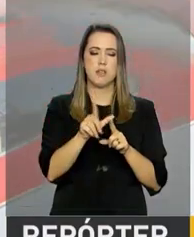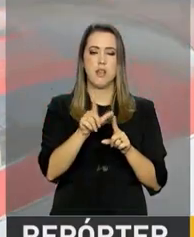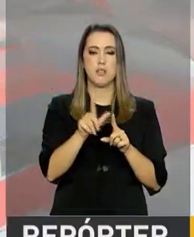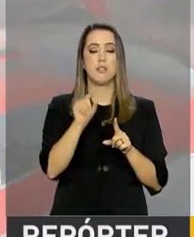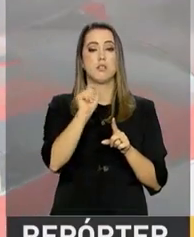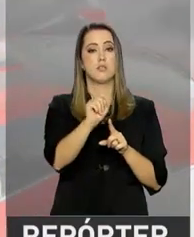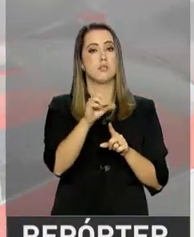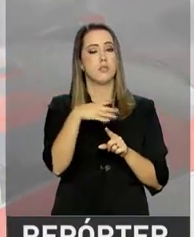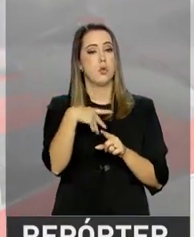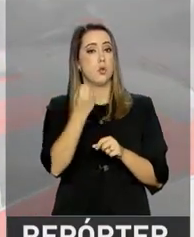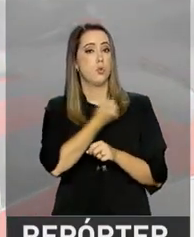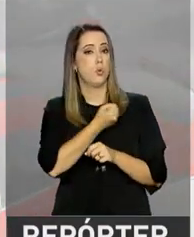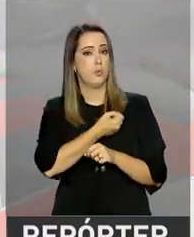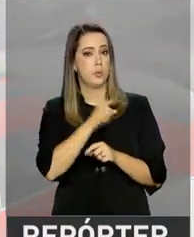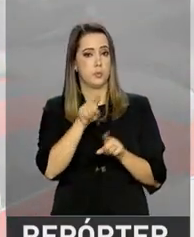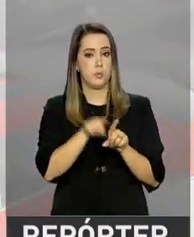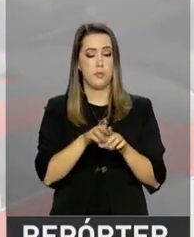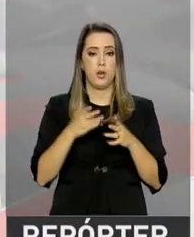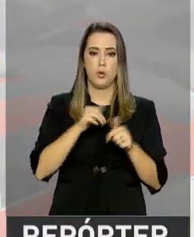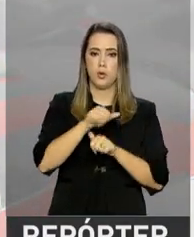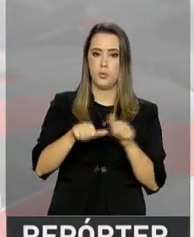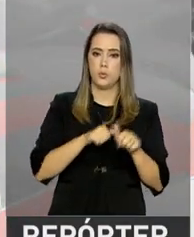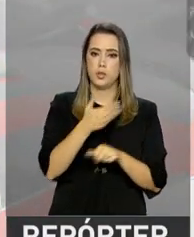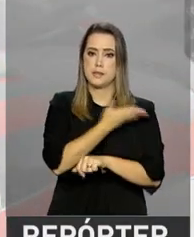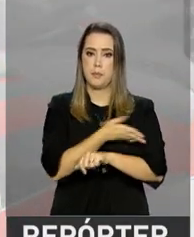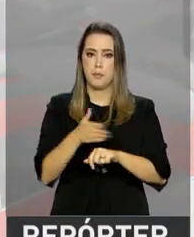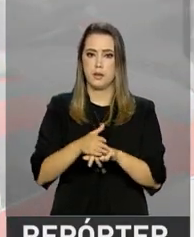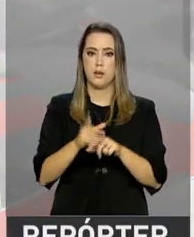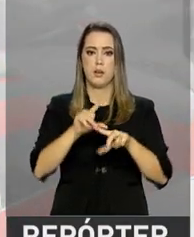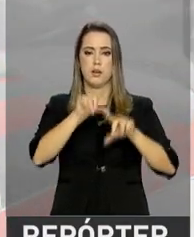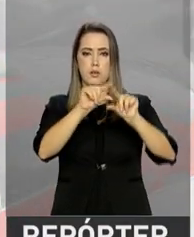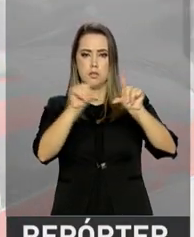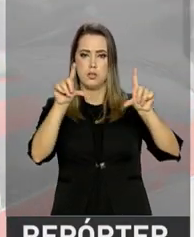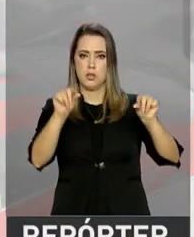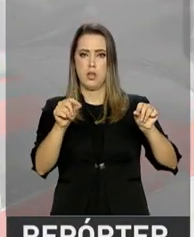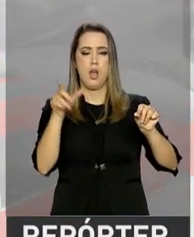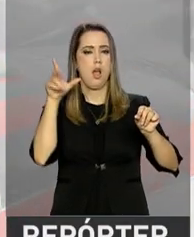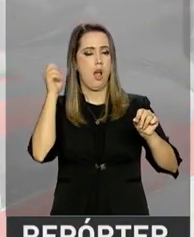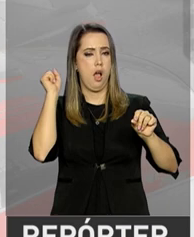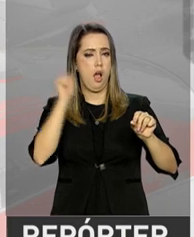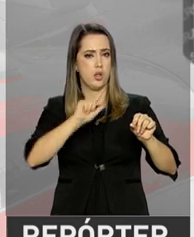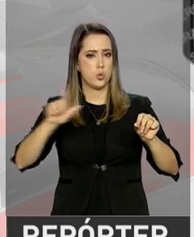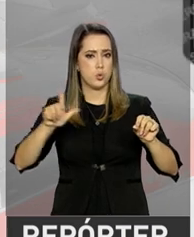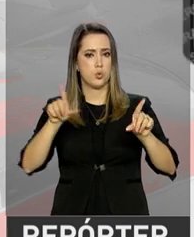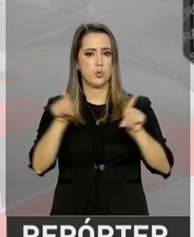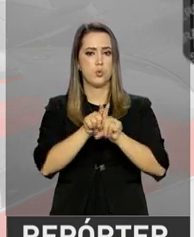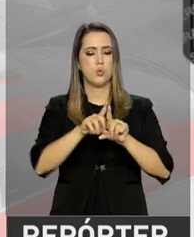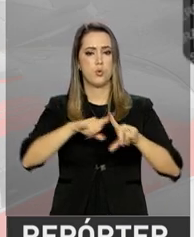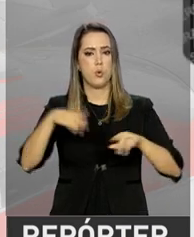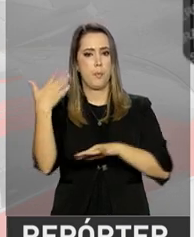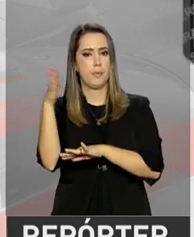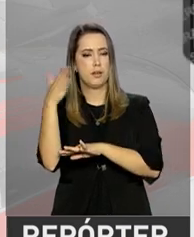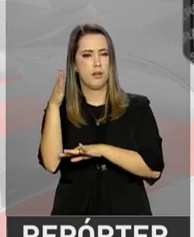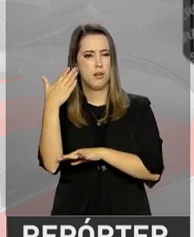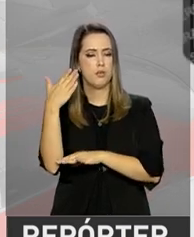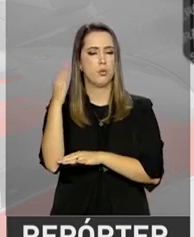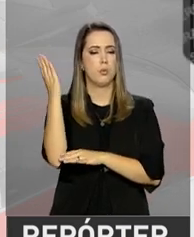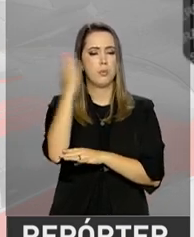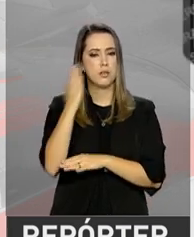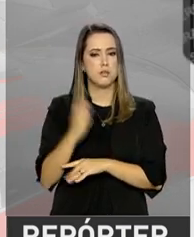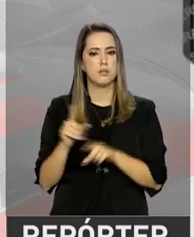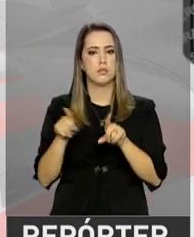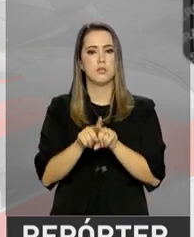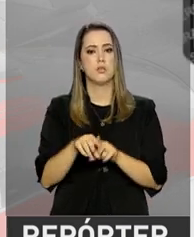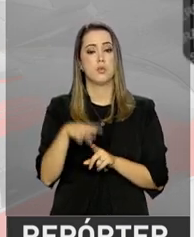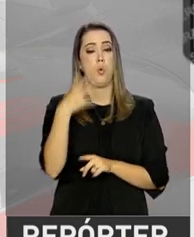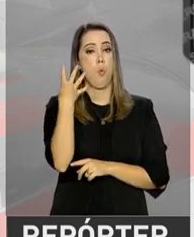Com a mudança, a placa será branca, com uma tarja azul, a bandeira do Brasil e outra configuração de quatro letras